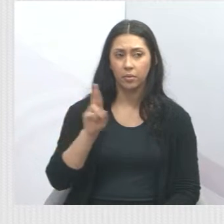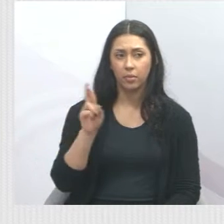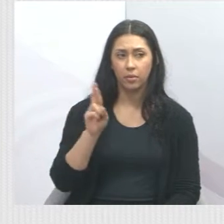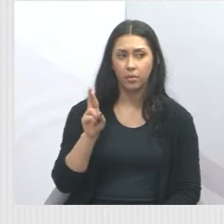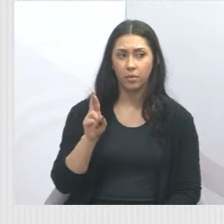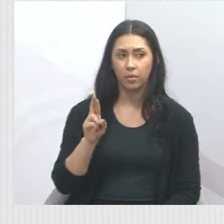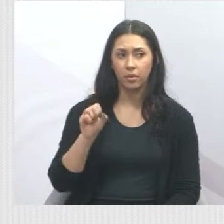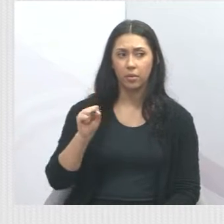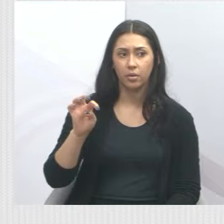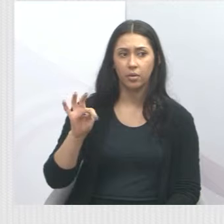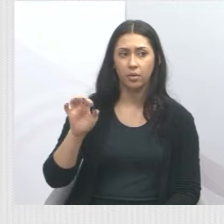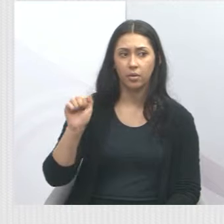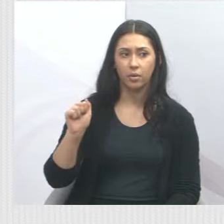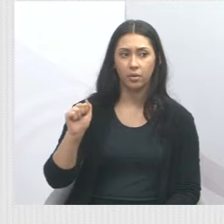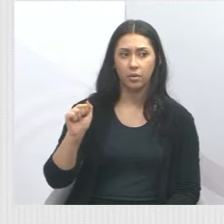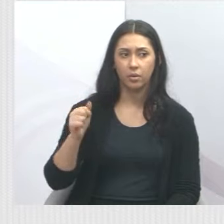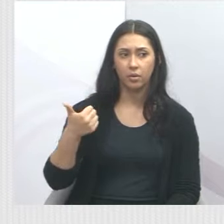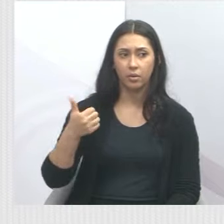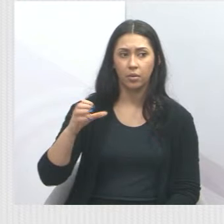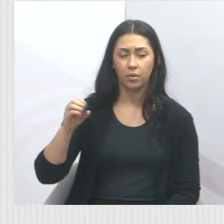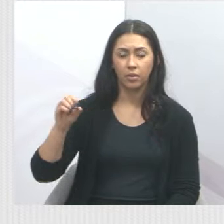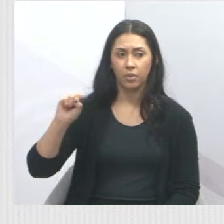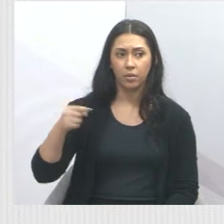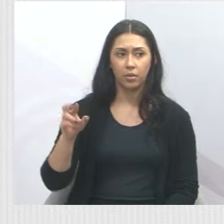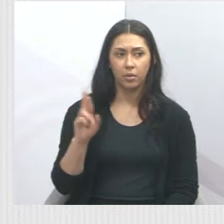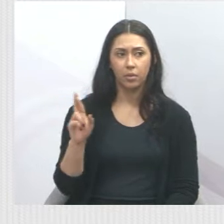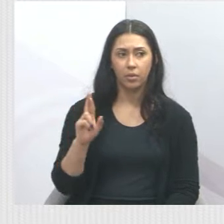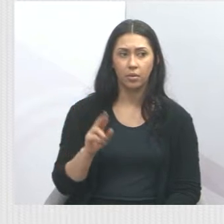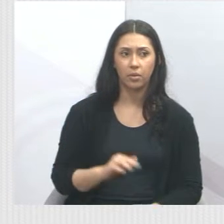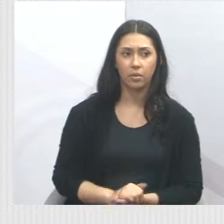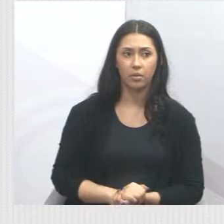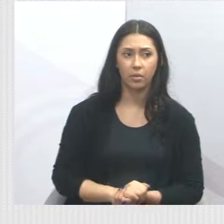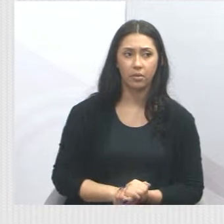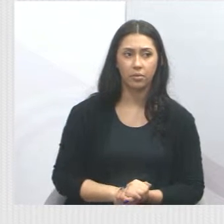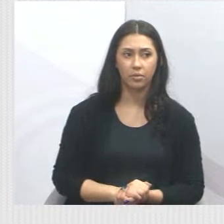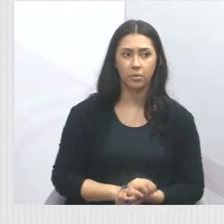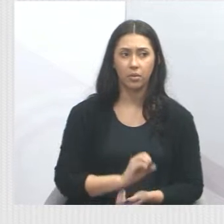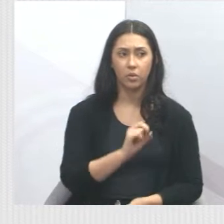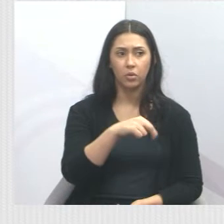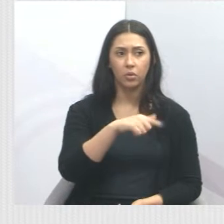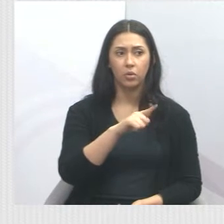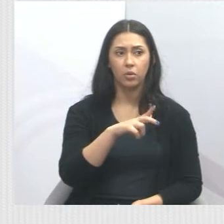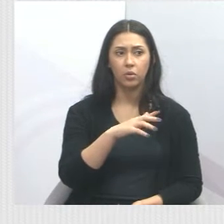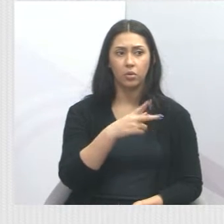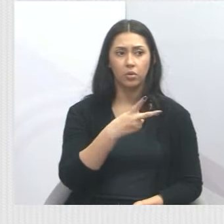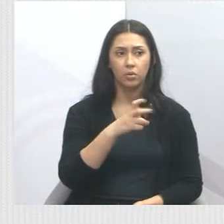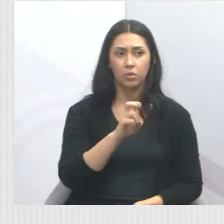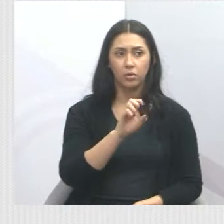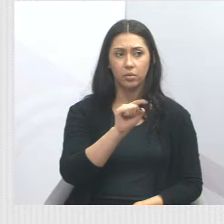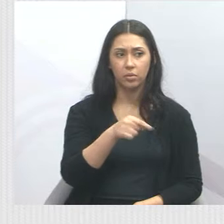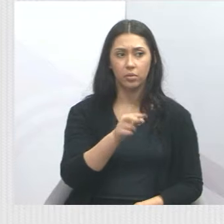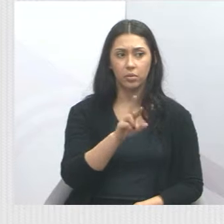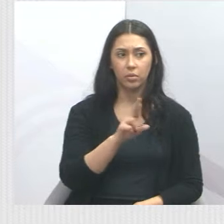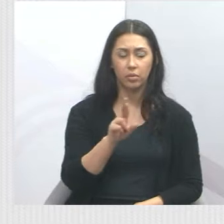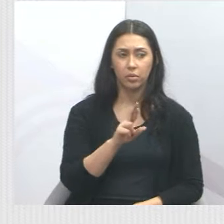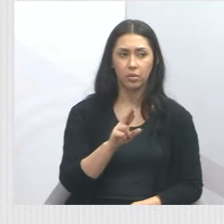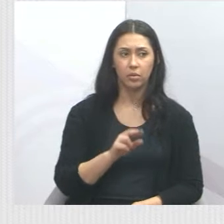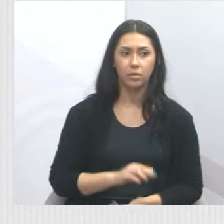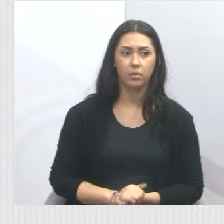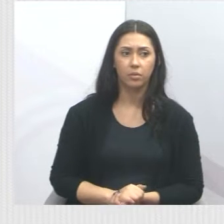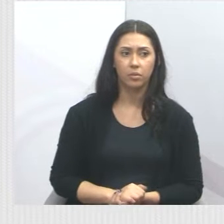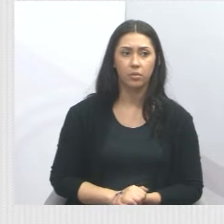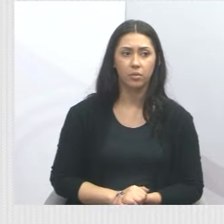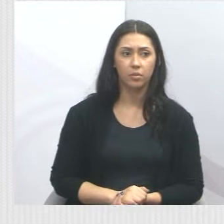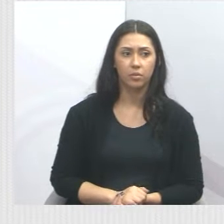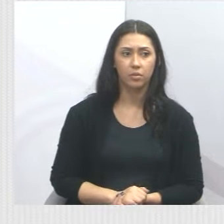Hospital São Francisco, R 100 mil, Associação Amor e Caridade, R$ 25 mil, Frederico Ozanã, R$